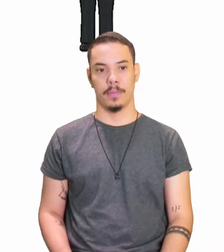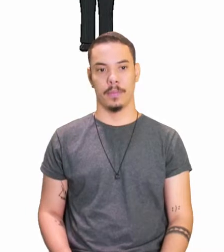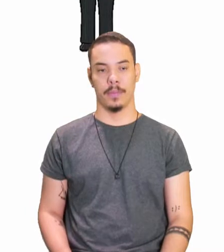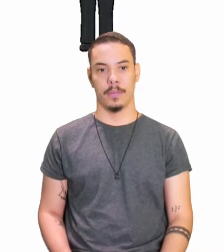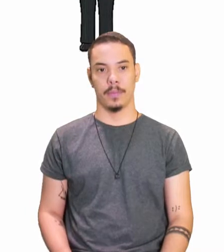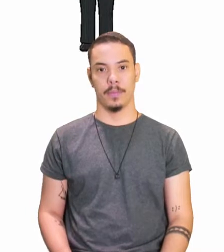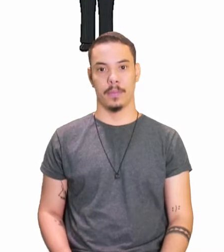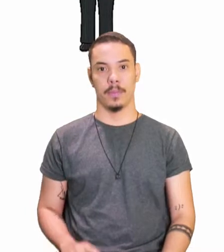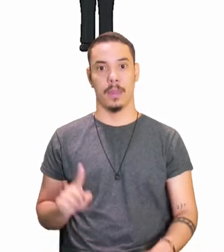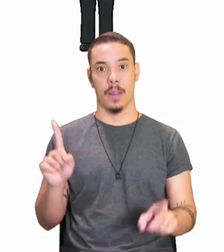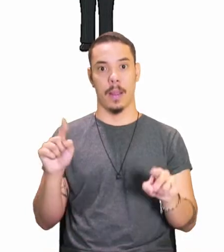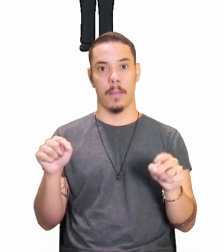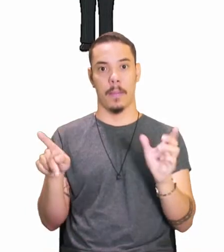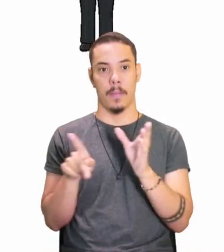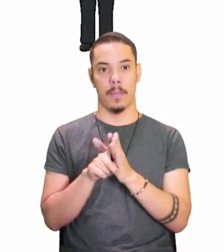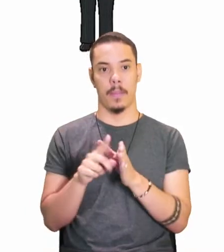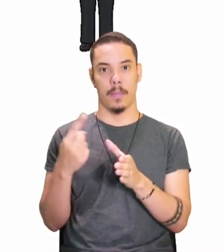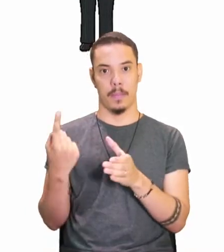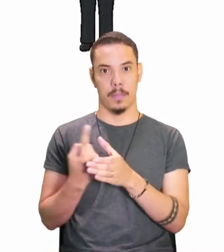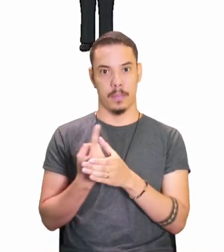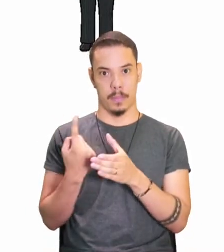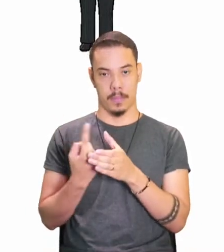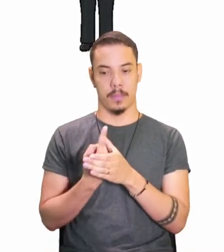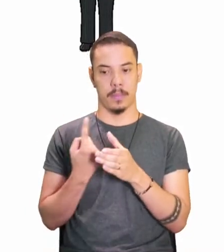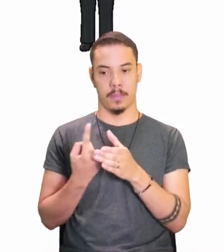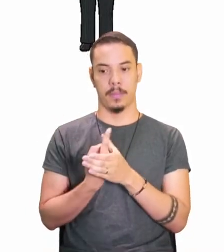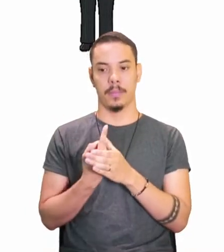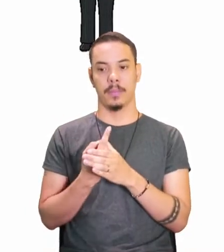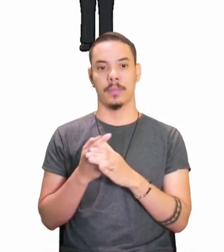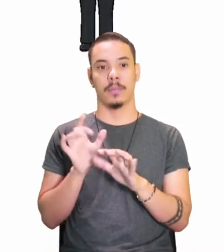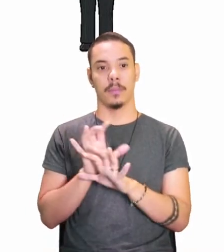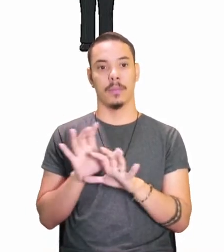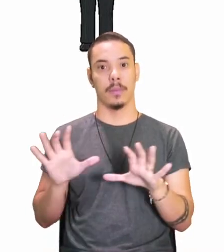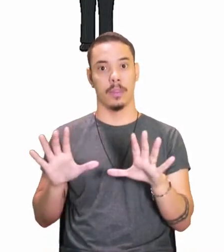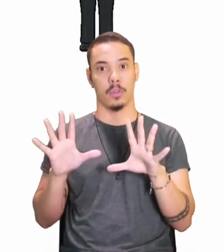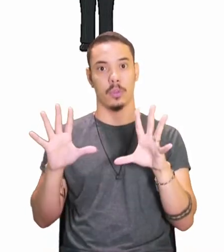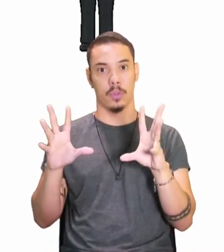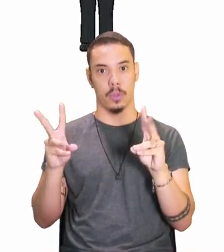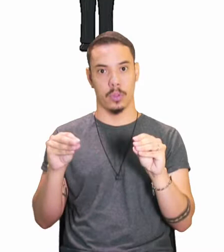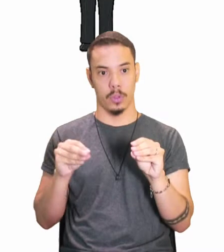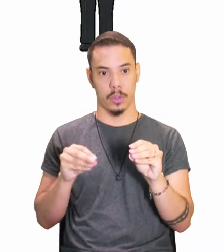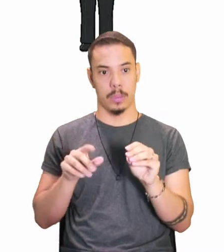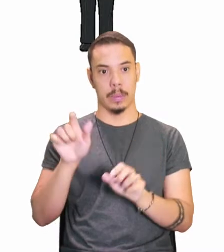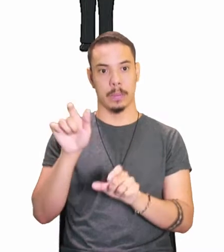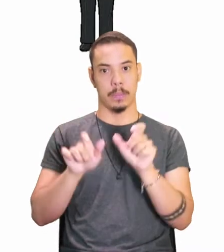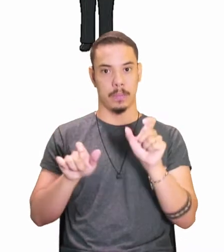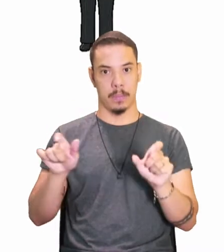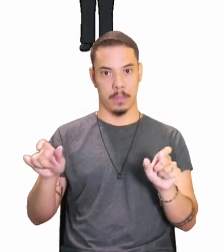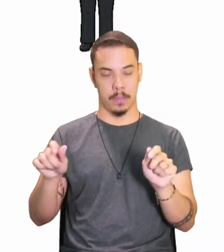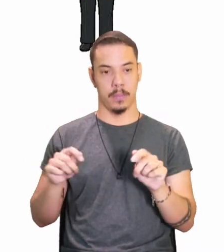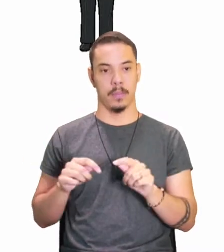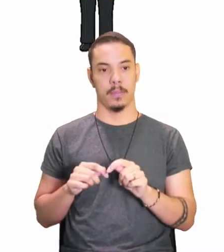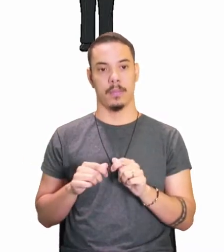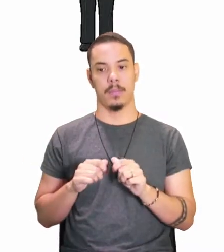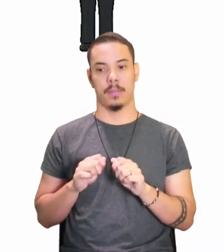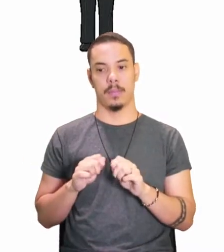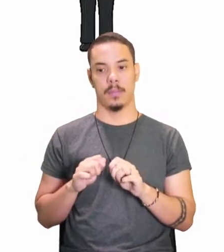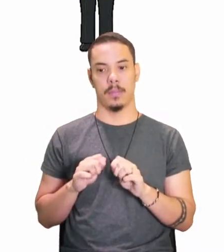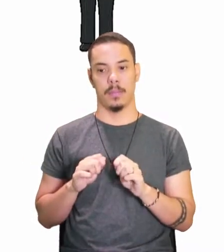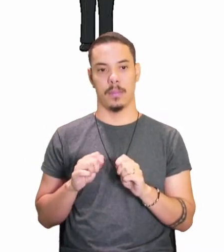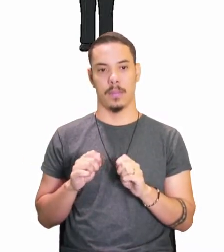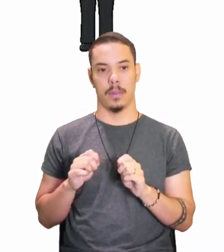pessoa do singular. Aqui, todas as pessoas, né, verbais, estão no